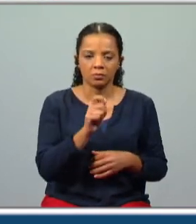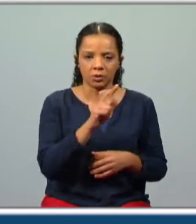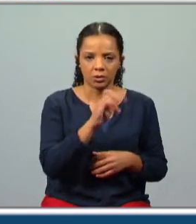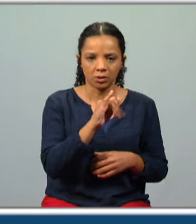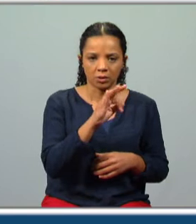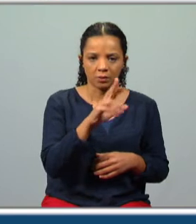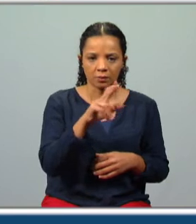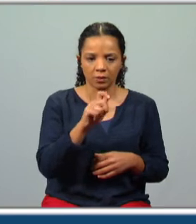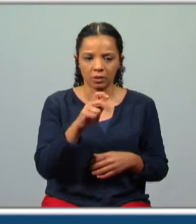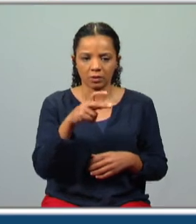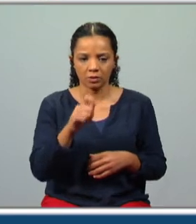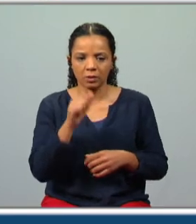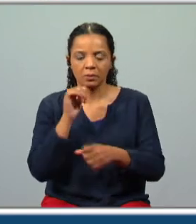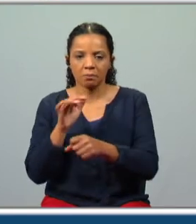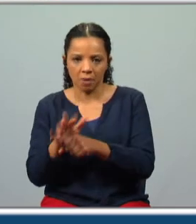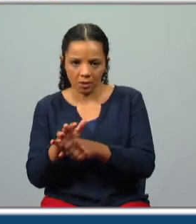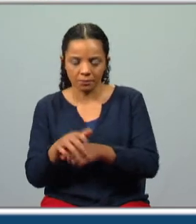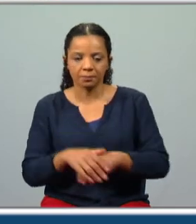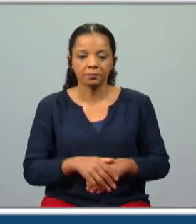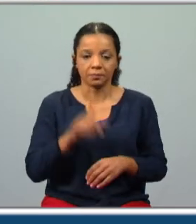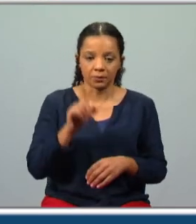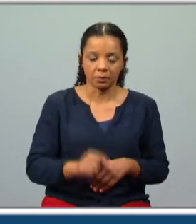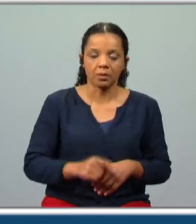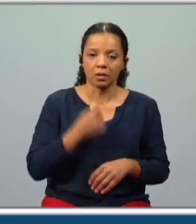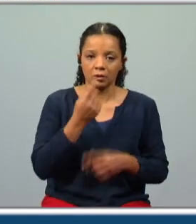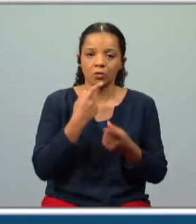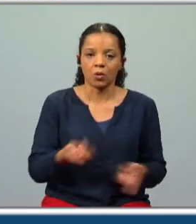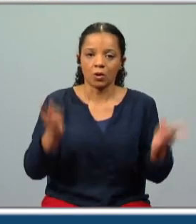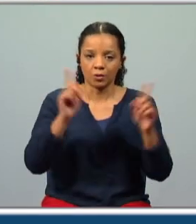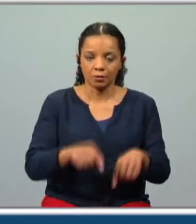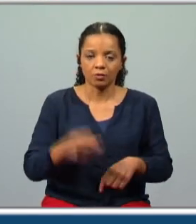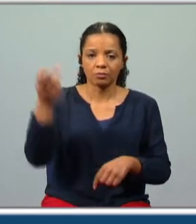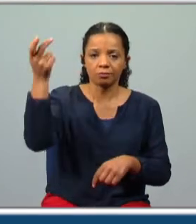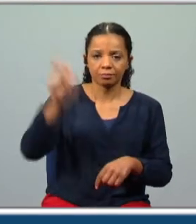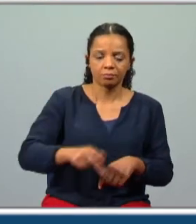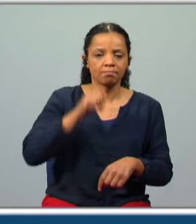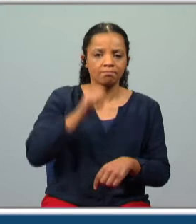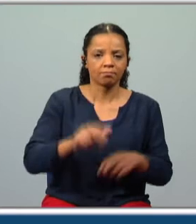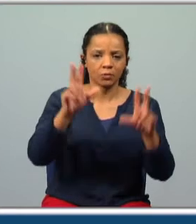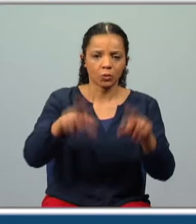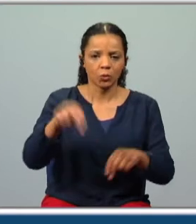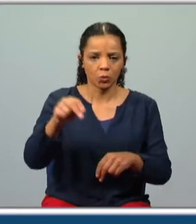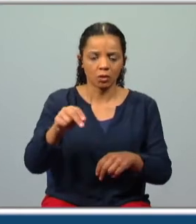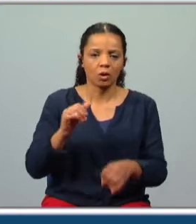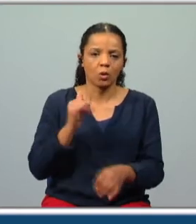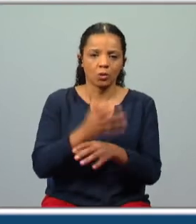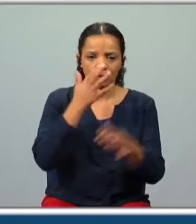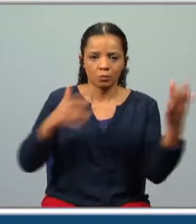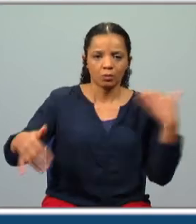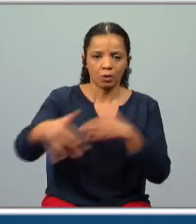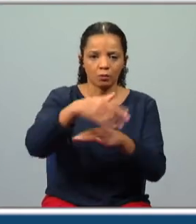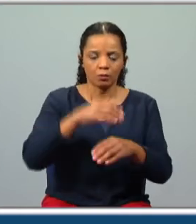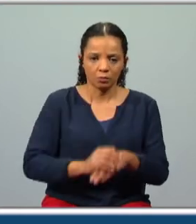para mar e reforça que nunca isto tinha sido permitido a nenhum outro povo